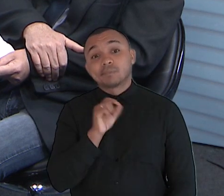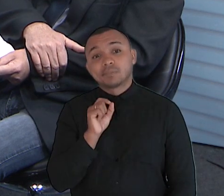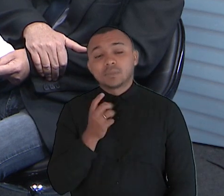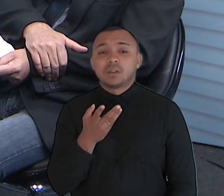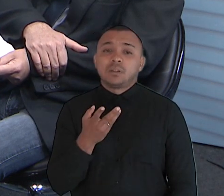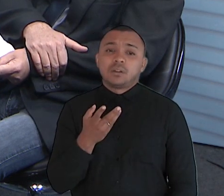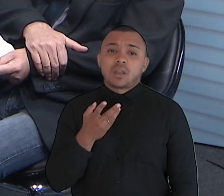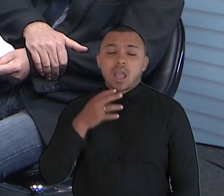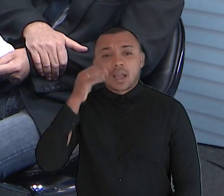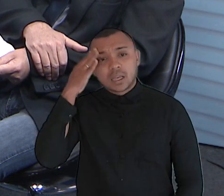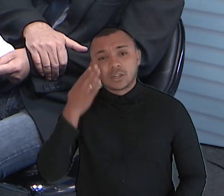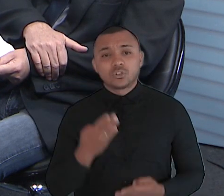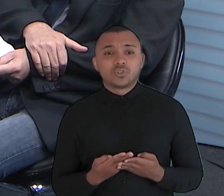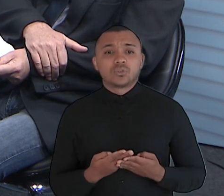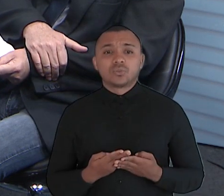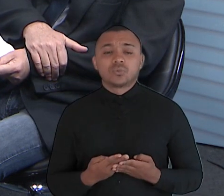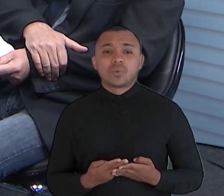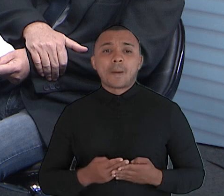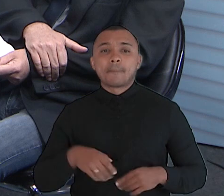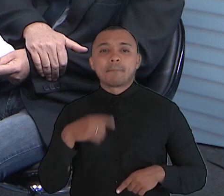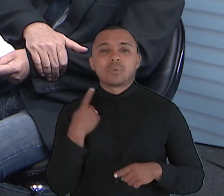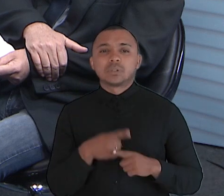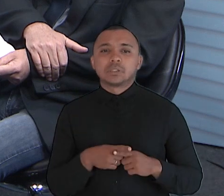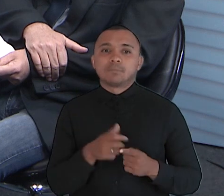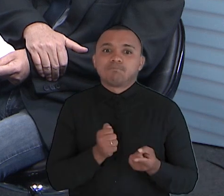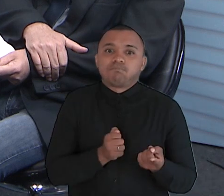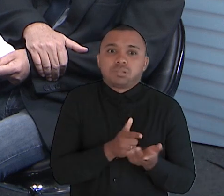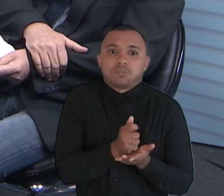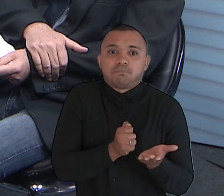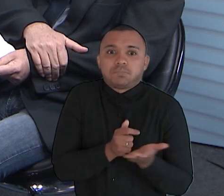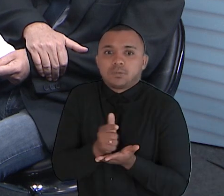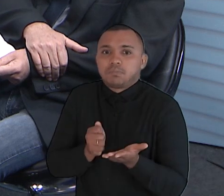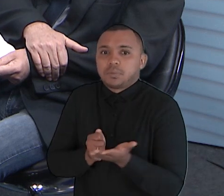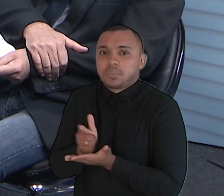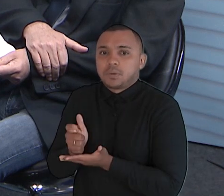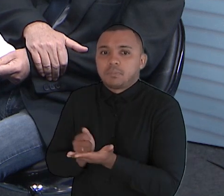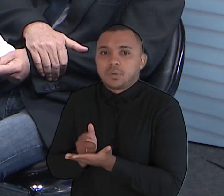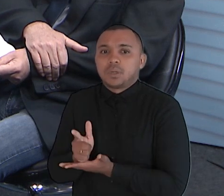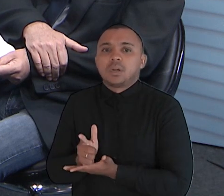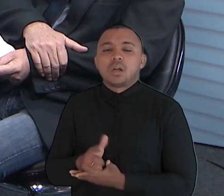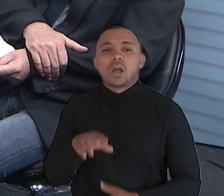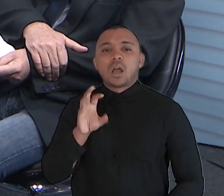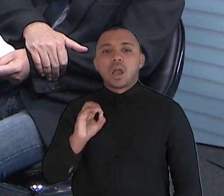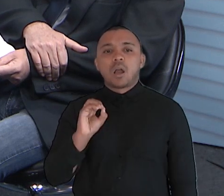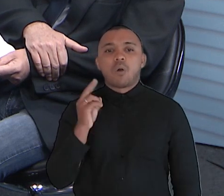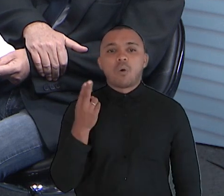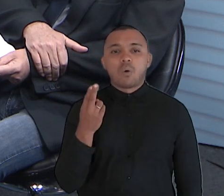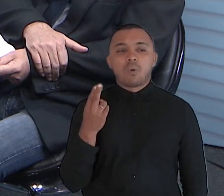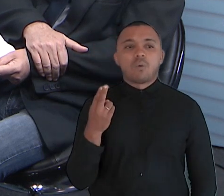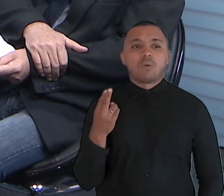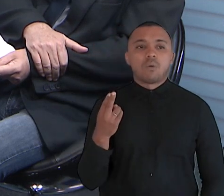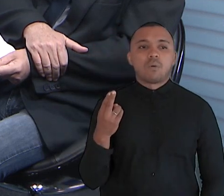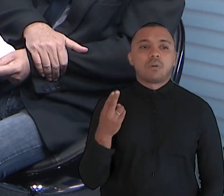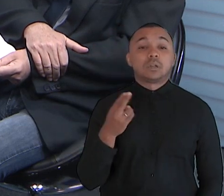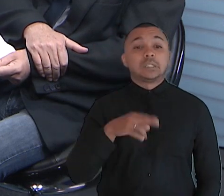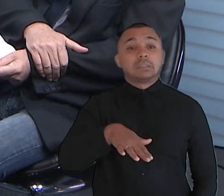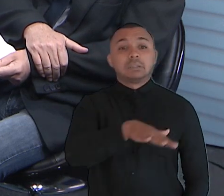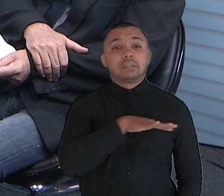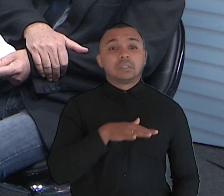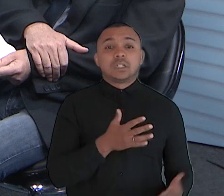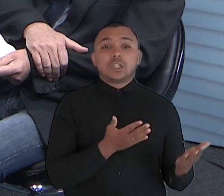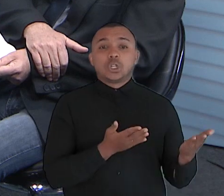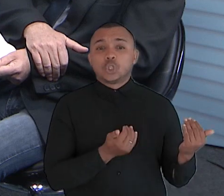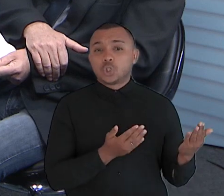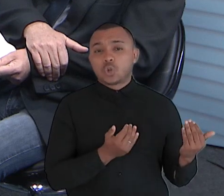talvez por essa questão do consumismo, das coisas que a juventude, e